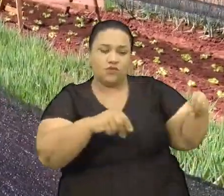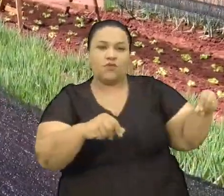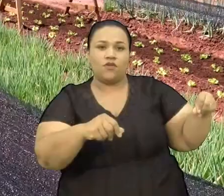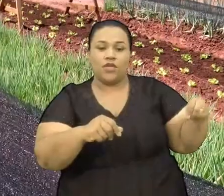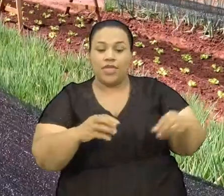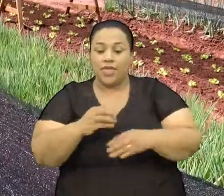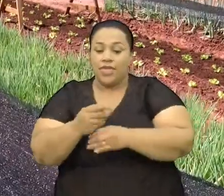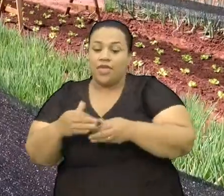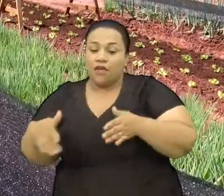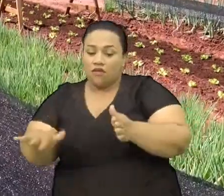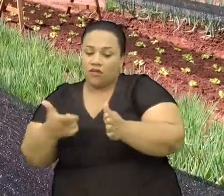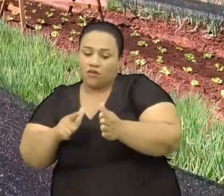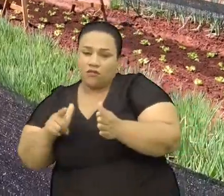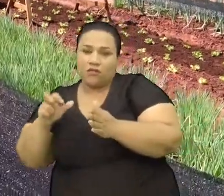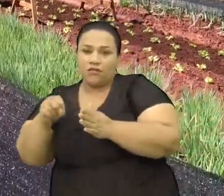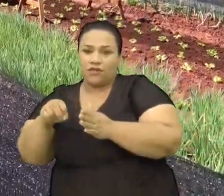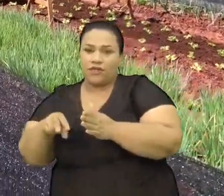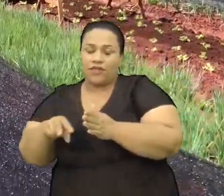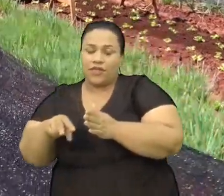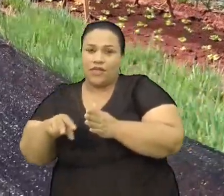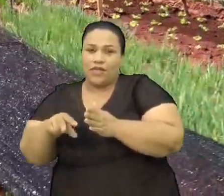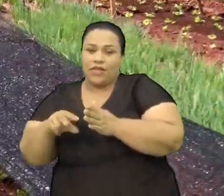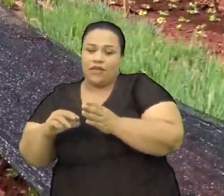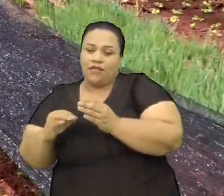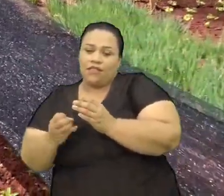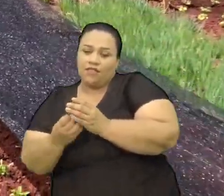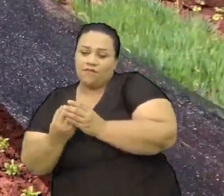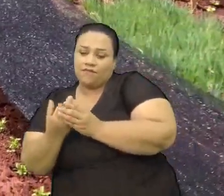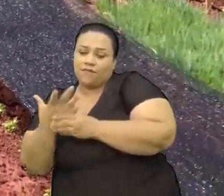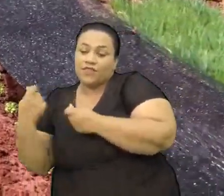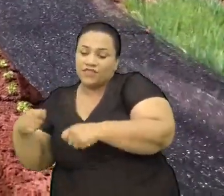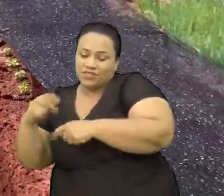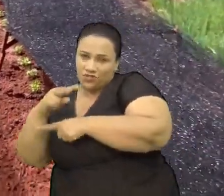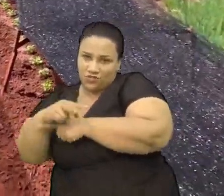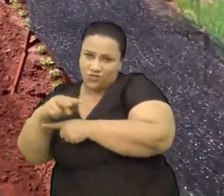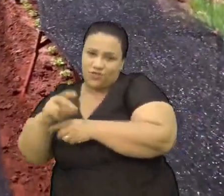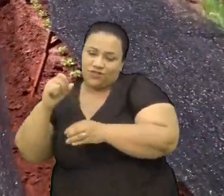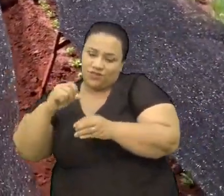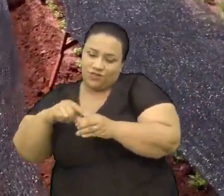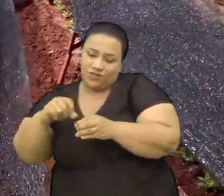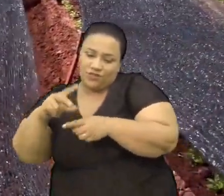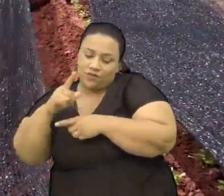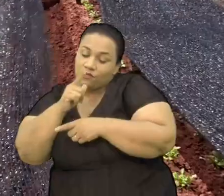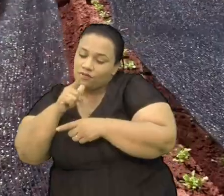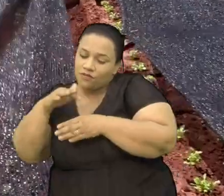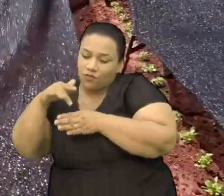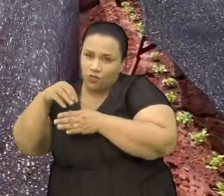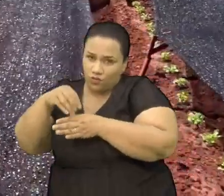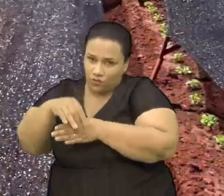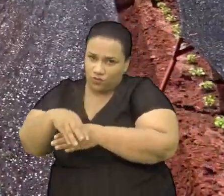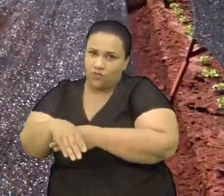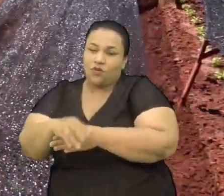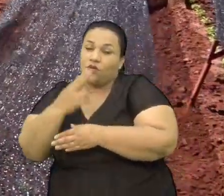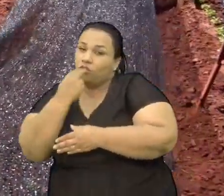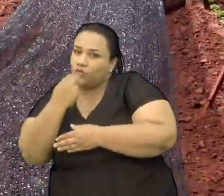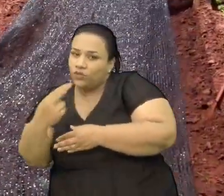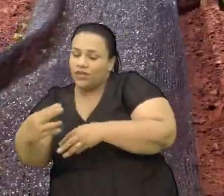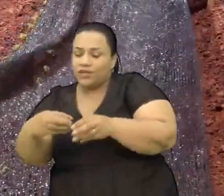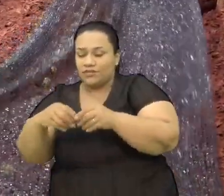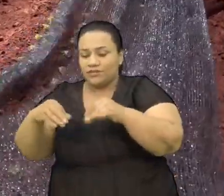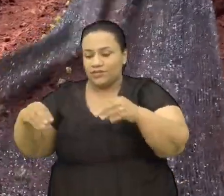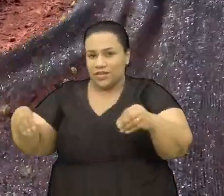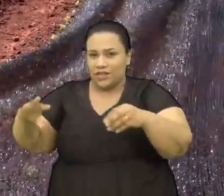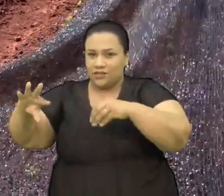horta orgânica Ela recebe o alimento de fora Então além dos nutrientes Já existentes na terra A gente pode fazer A